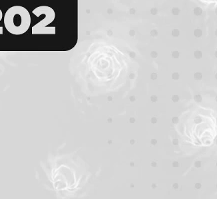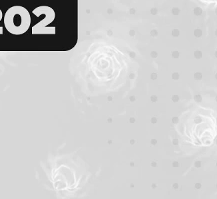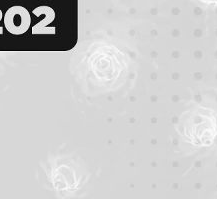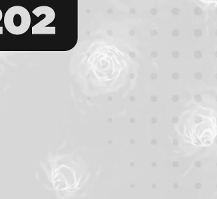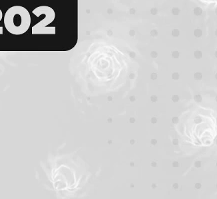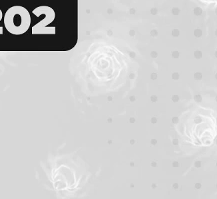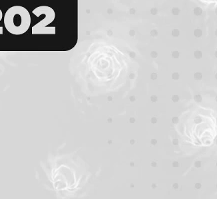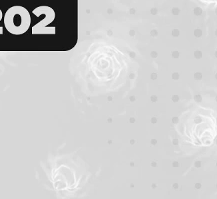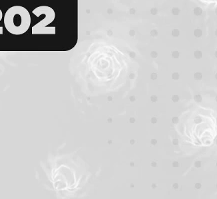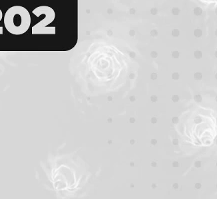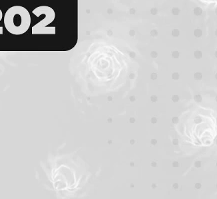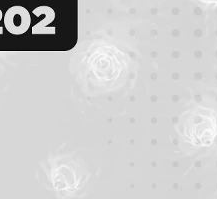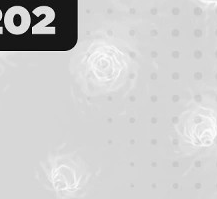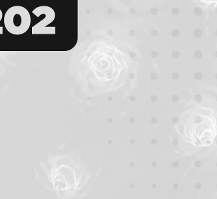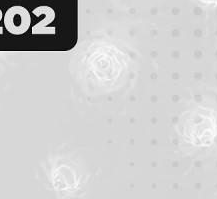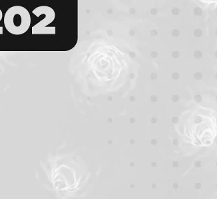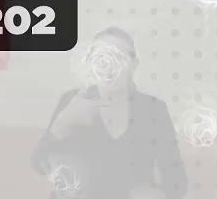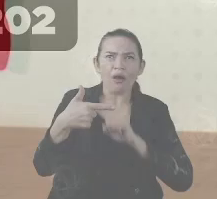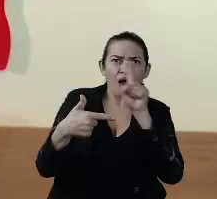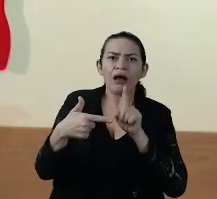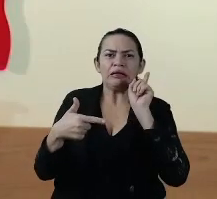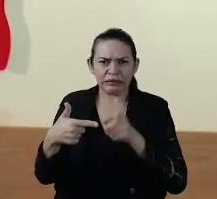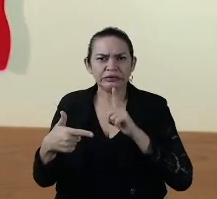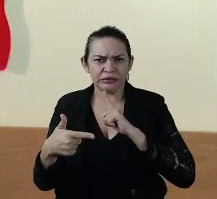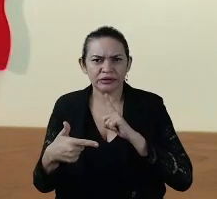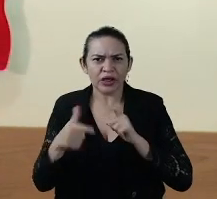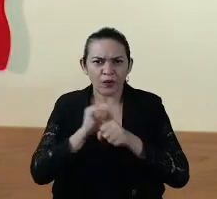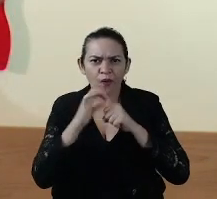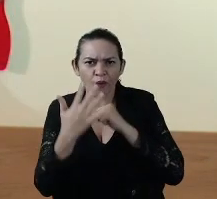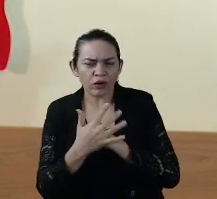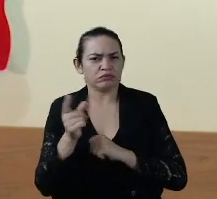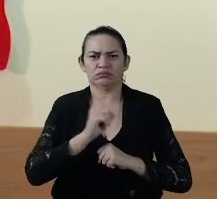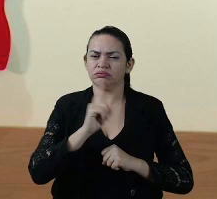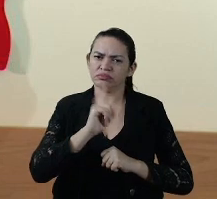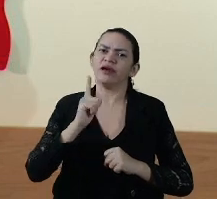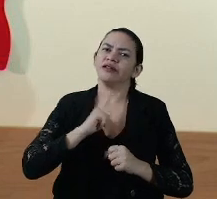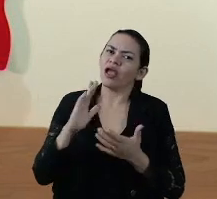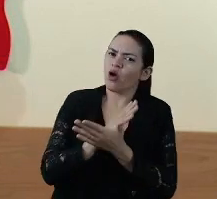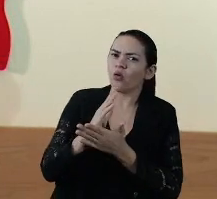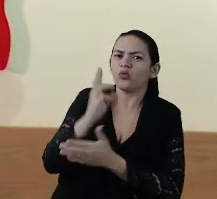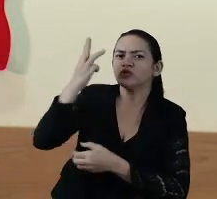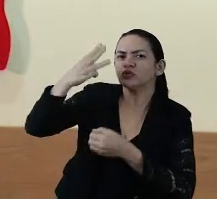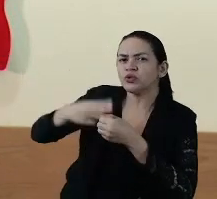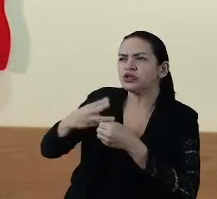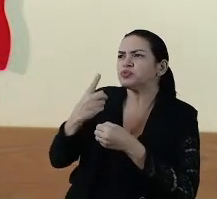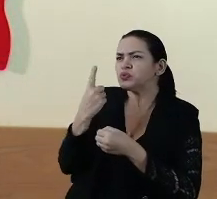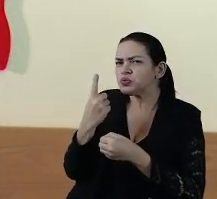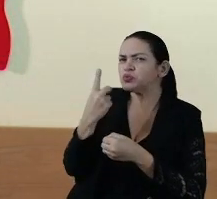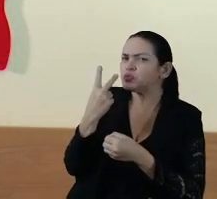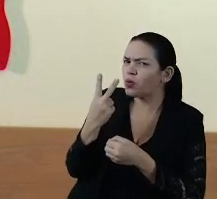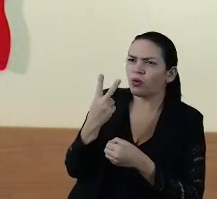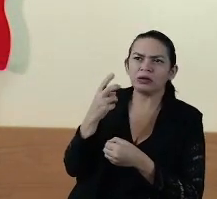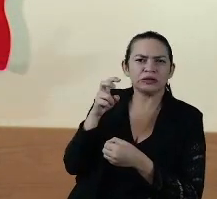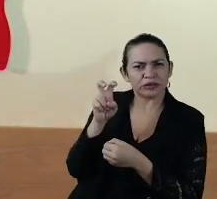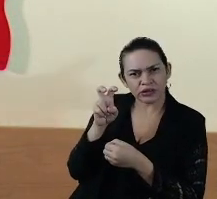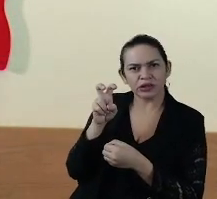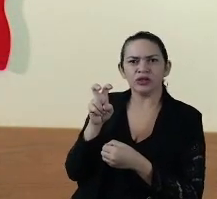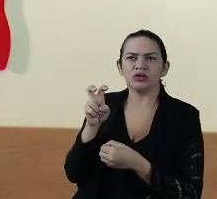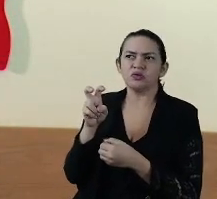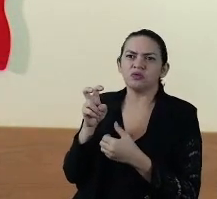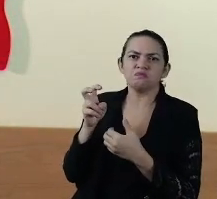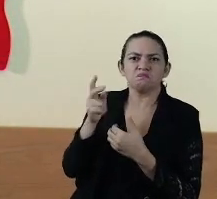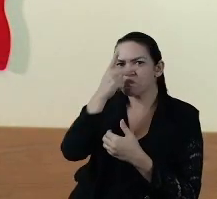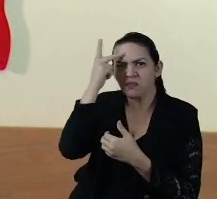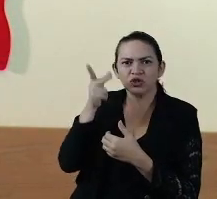temos hoje 202 municípios com coronavírus, porque nós temos municípios em que houve um caso, dois, cinco, que é,